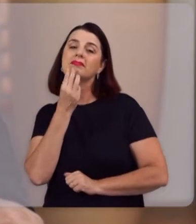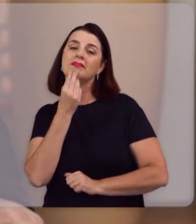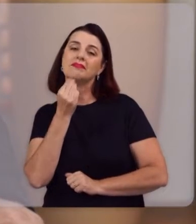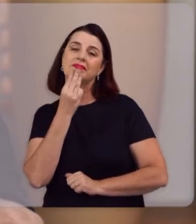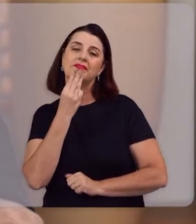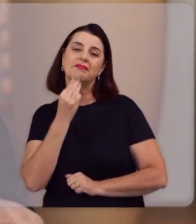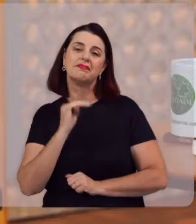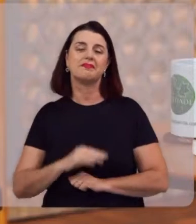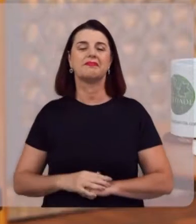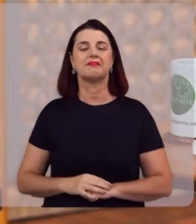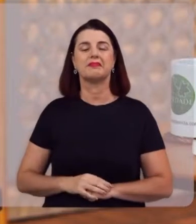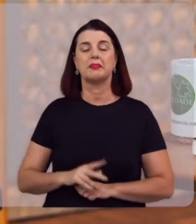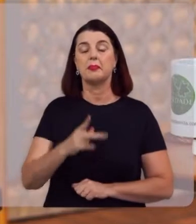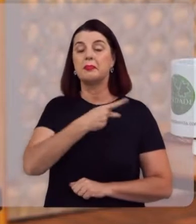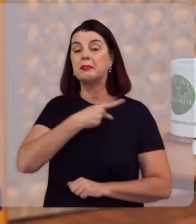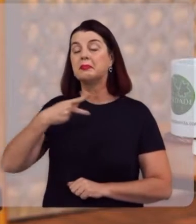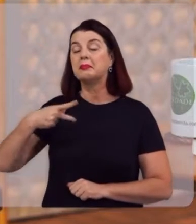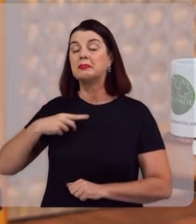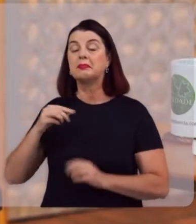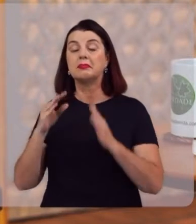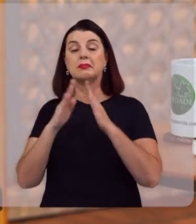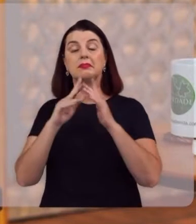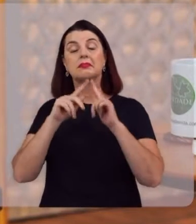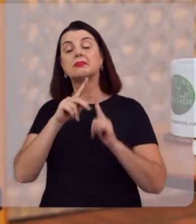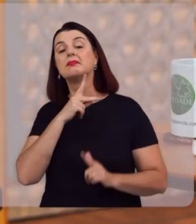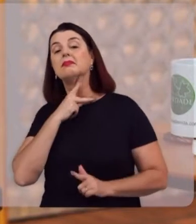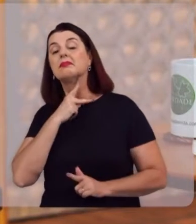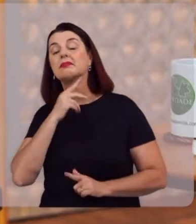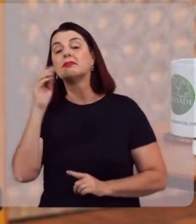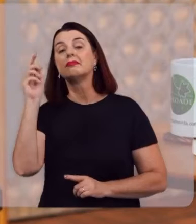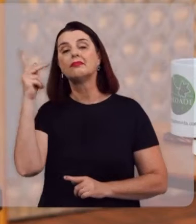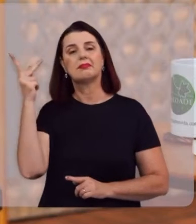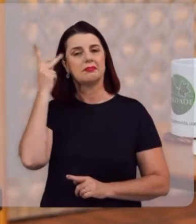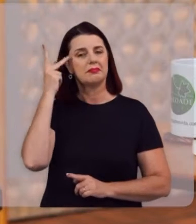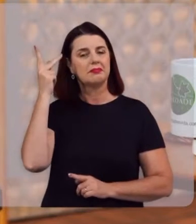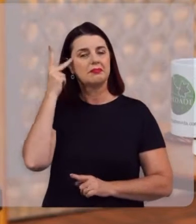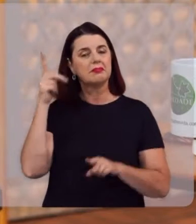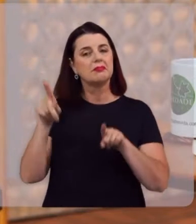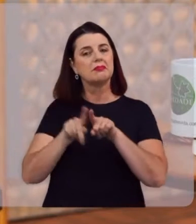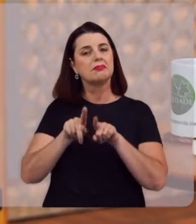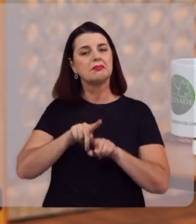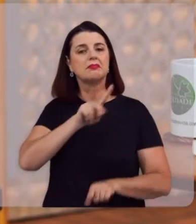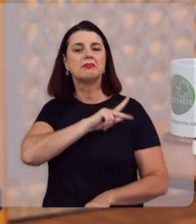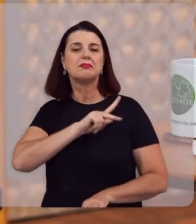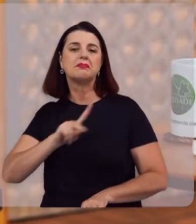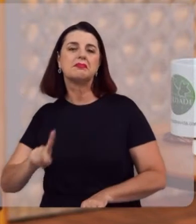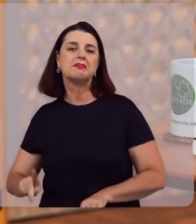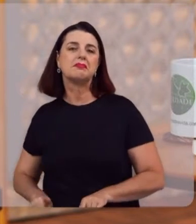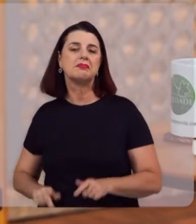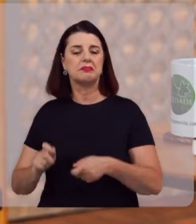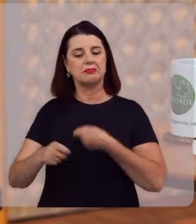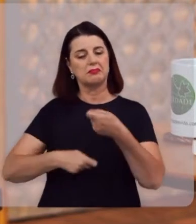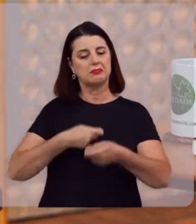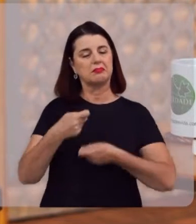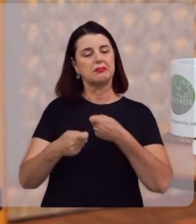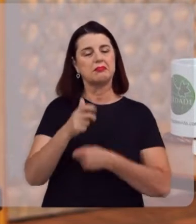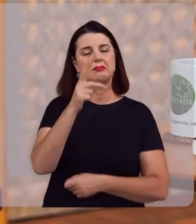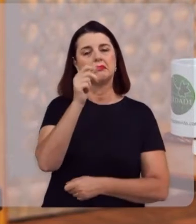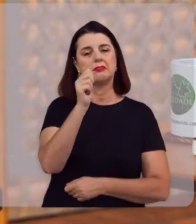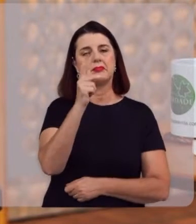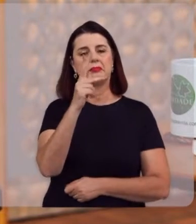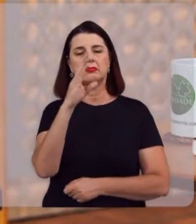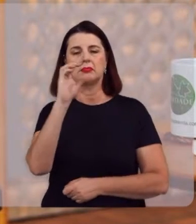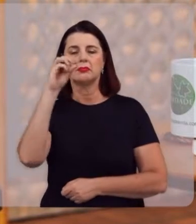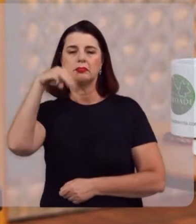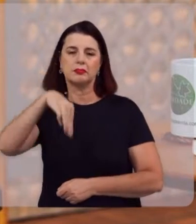Lopes, que é pastor da Igreja Presbiteriana Unida de São Paulo e também presidente do Conselho de Administração da Agência Presbiteriana de